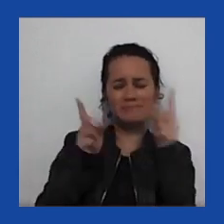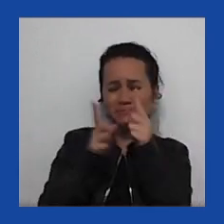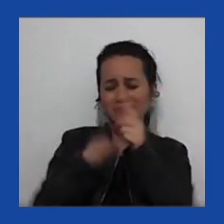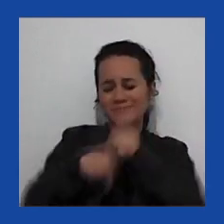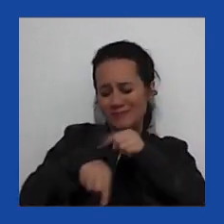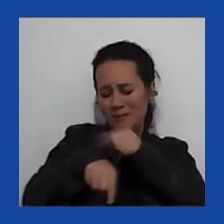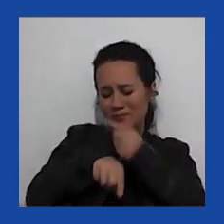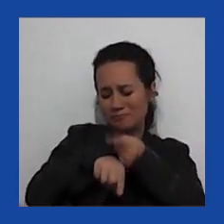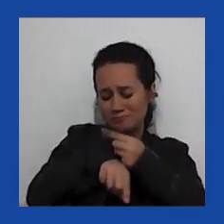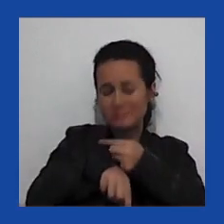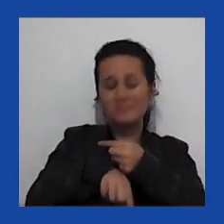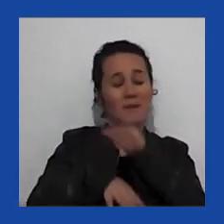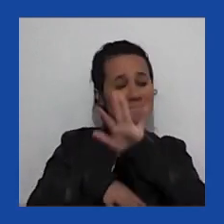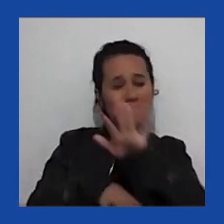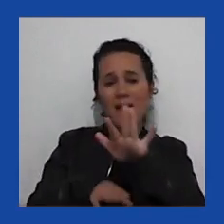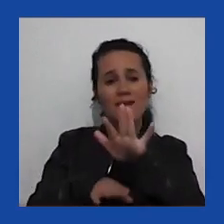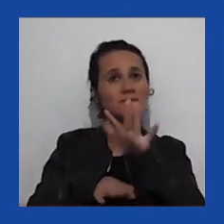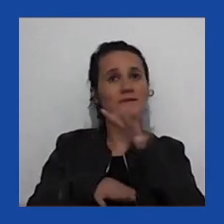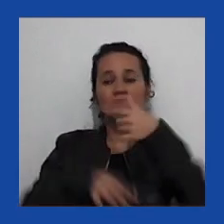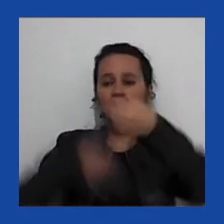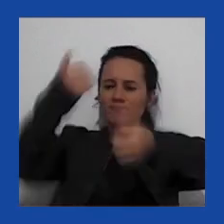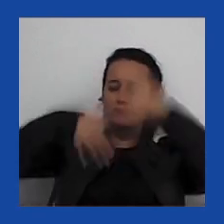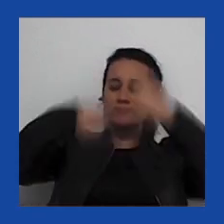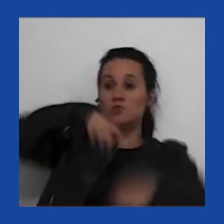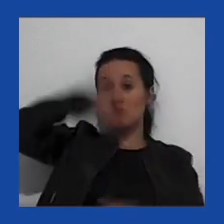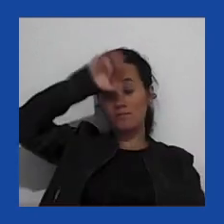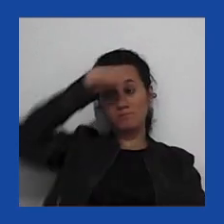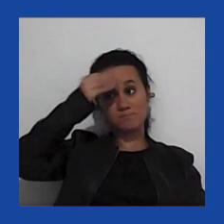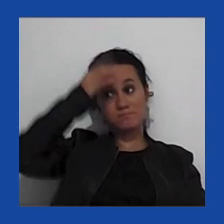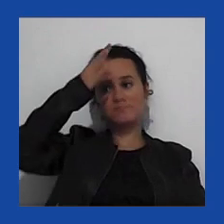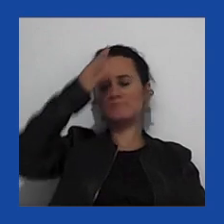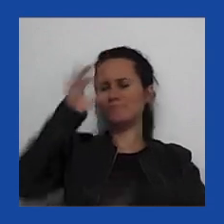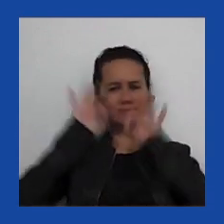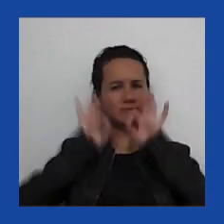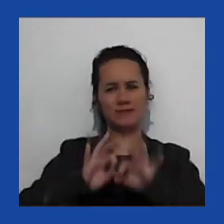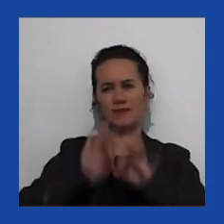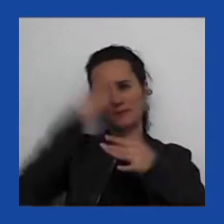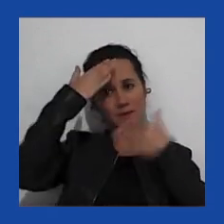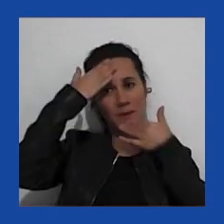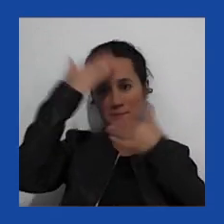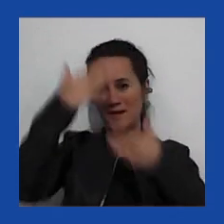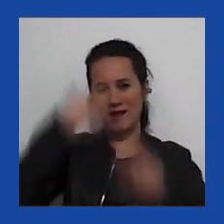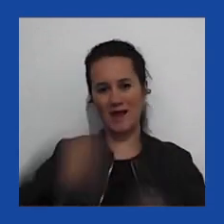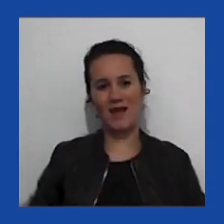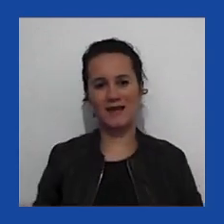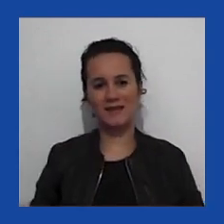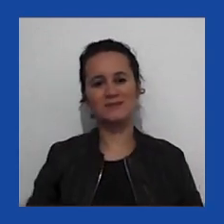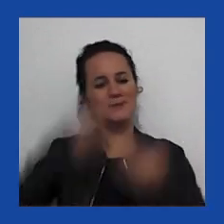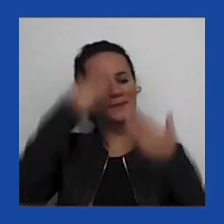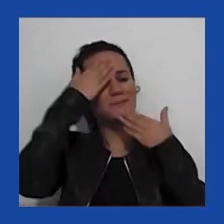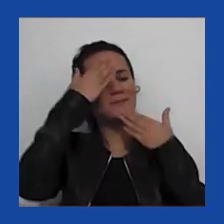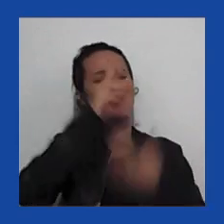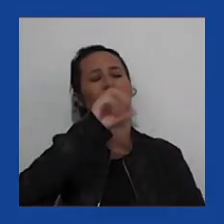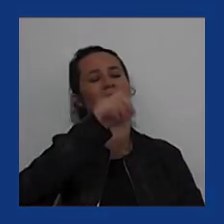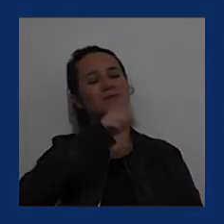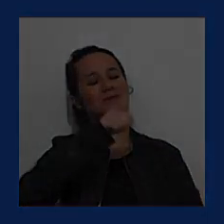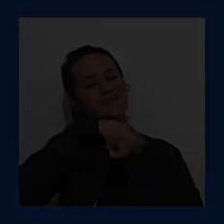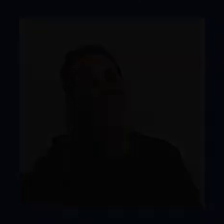foi de grande aprendizagem para todos nós, professor. Muito obrigada. Muito obrigado, Roxane. Obrigado. Obrigado.